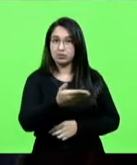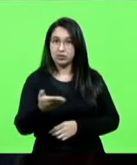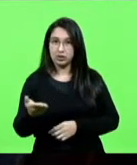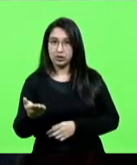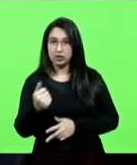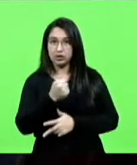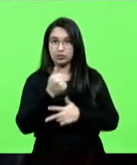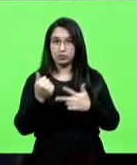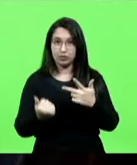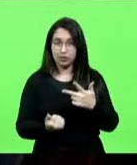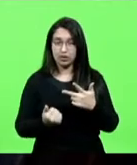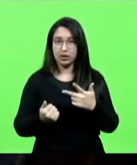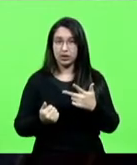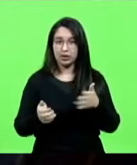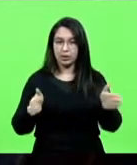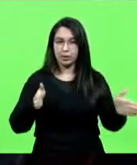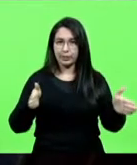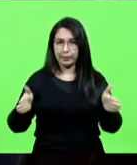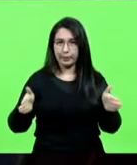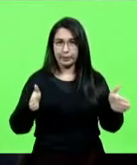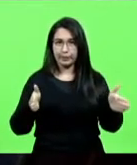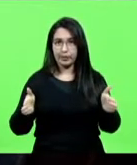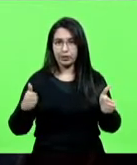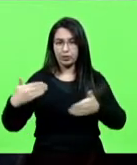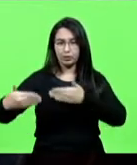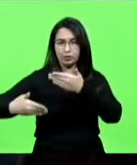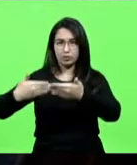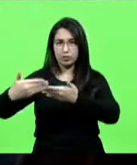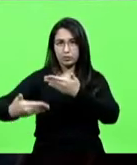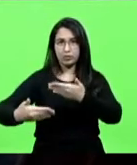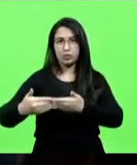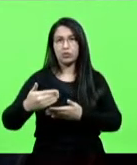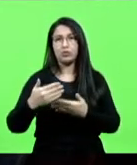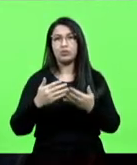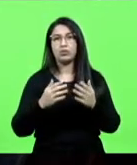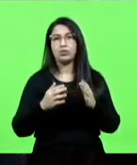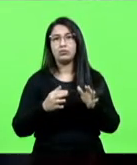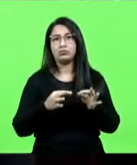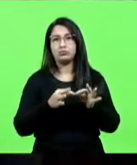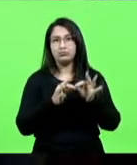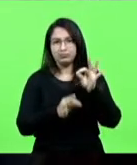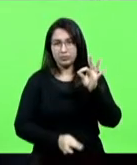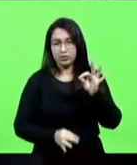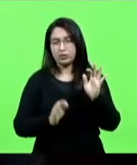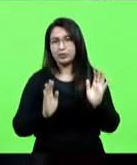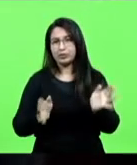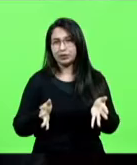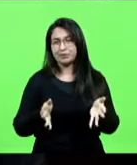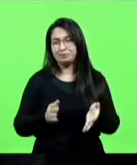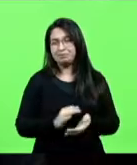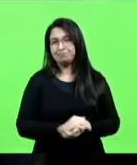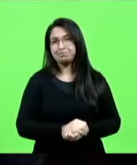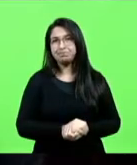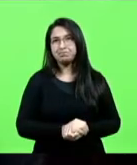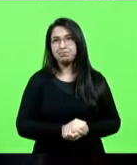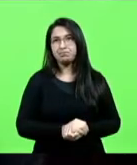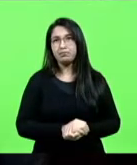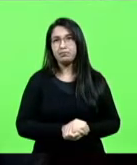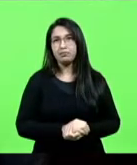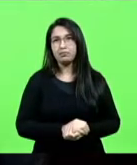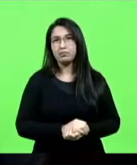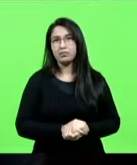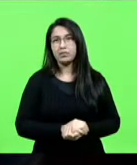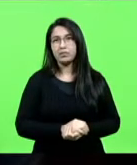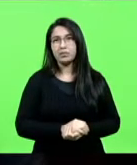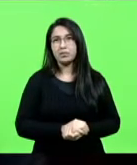pelo período que ele tramitou aqui na casa, acabou se estendendo. Então, na verdade, o